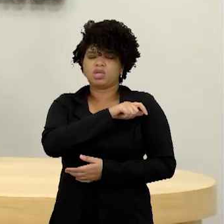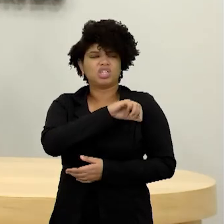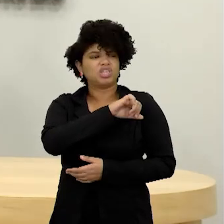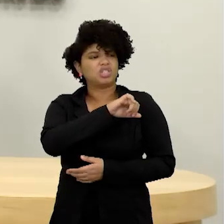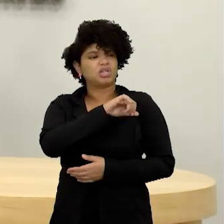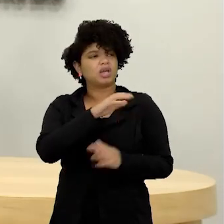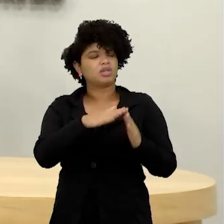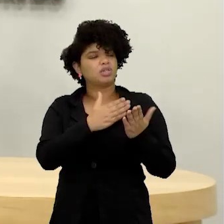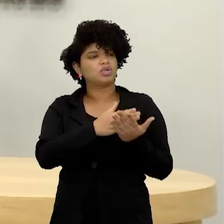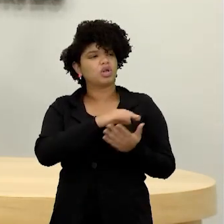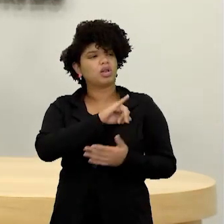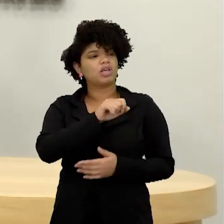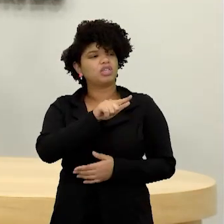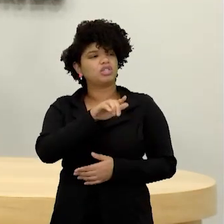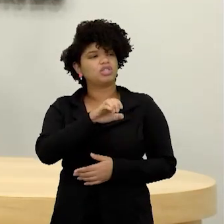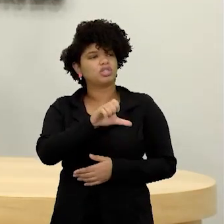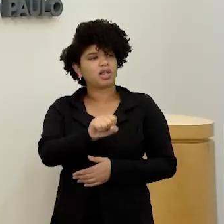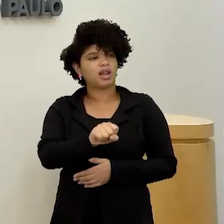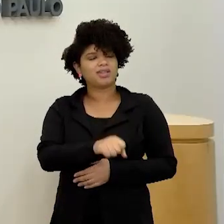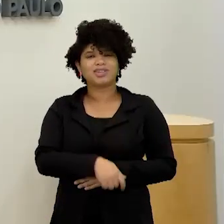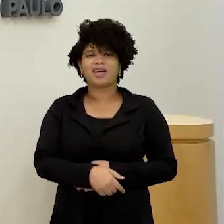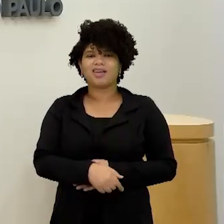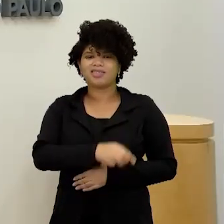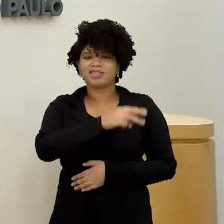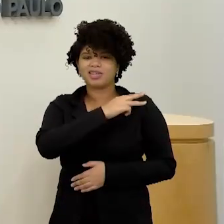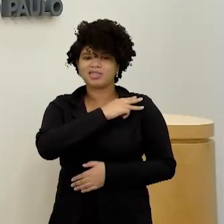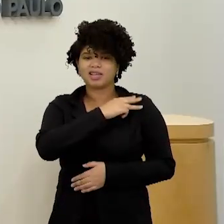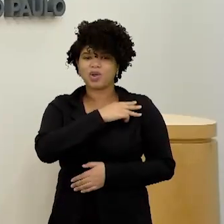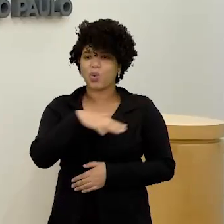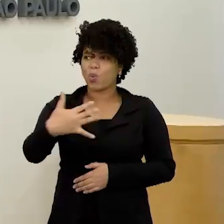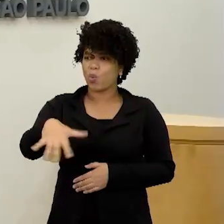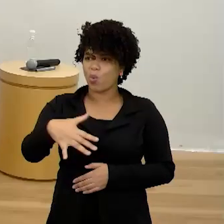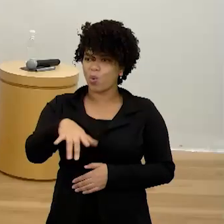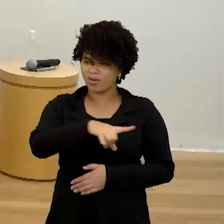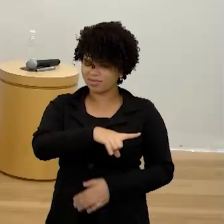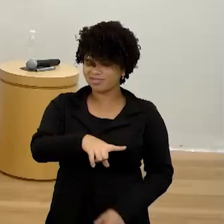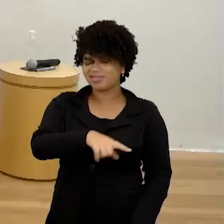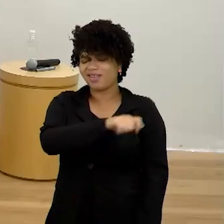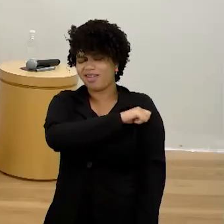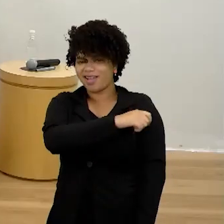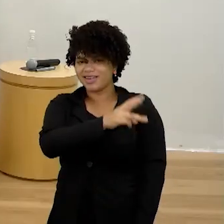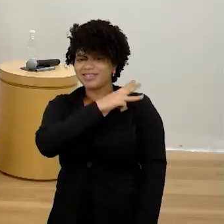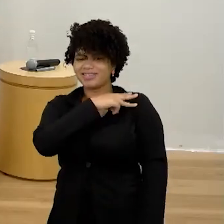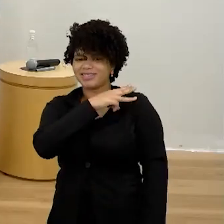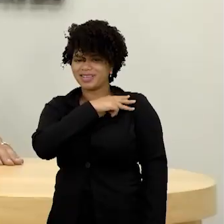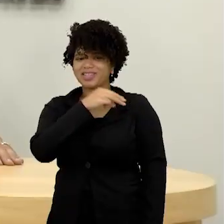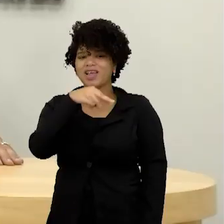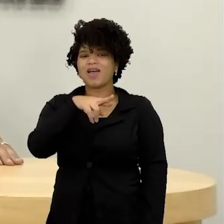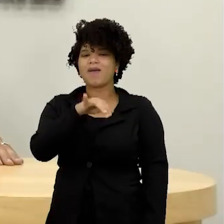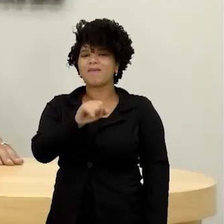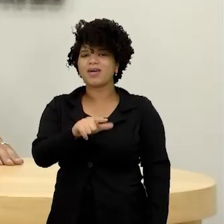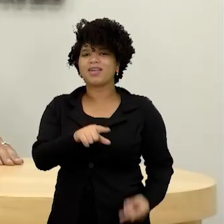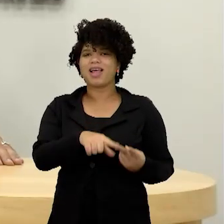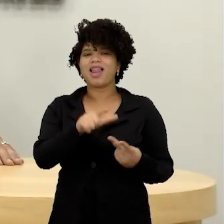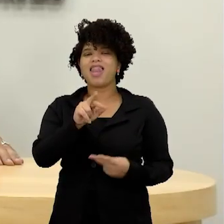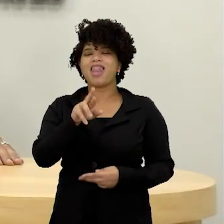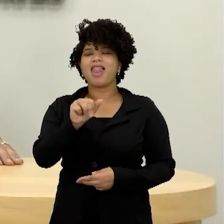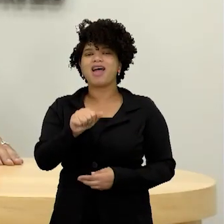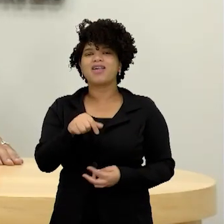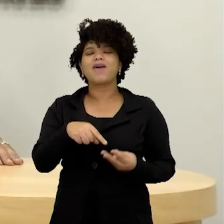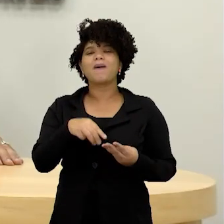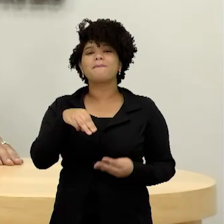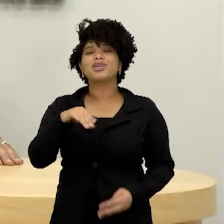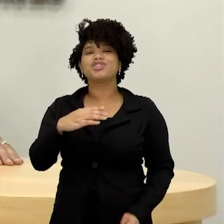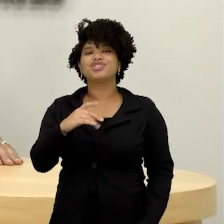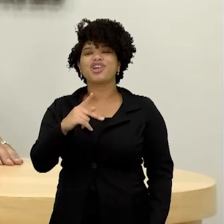Jales? Pessoal do terceiro D com a gente, hein? Oh, saudações terceirão! São eles aí, a Maria, a Lara, a Michele, a Rafael,